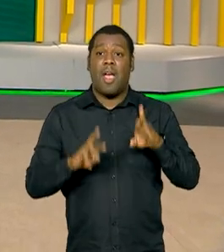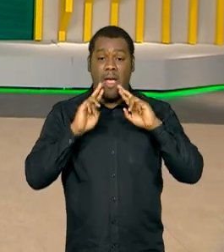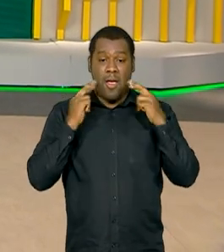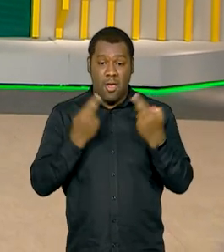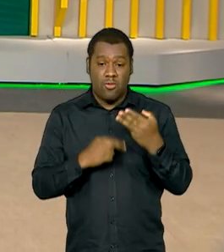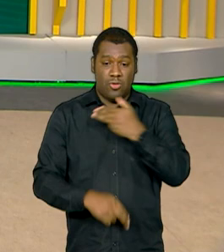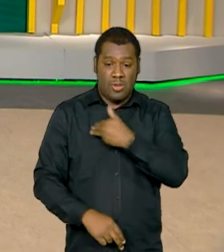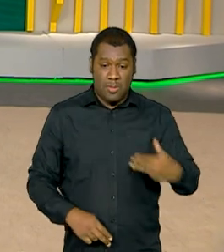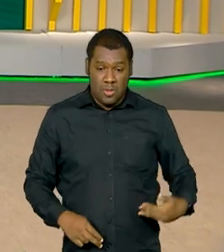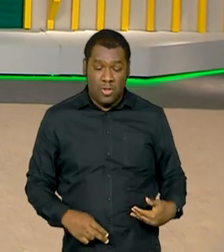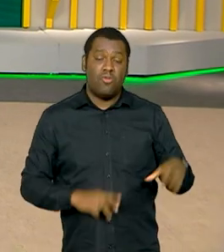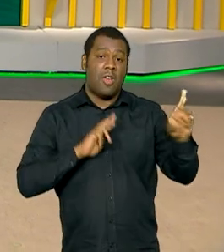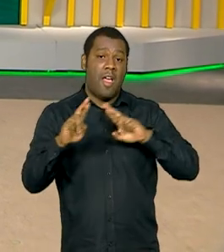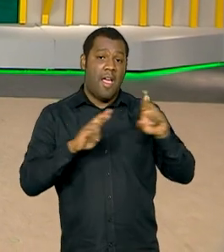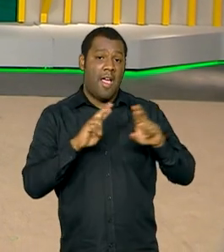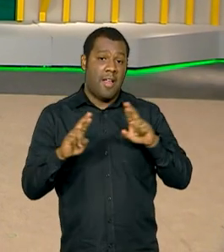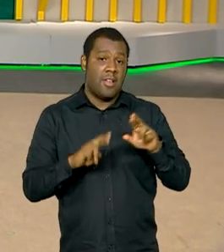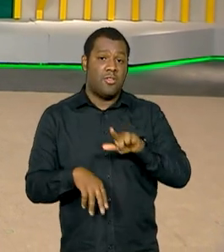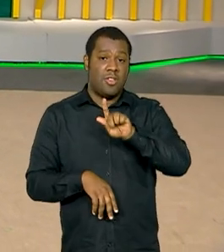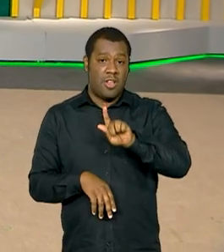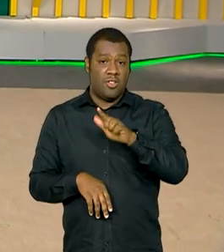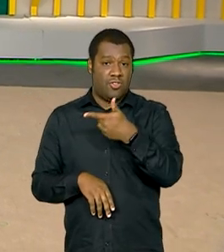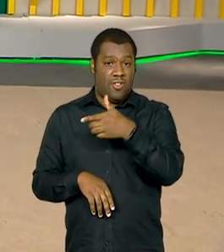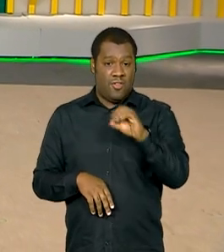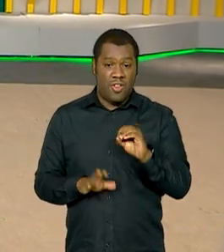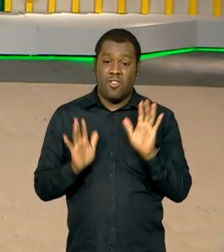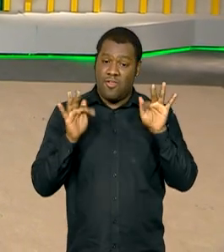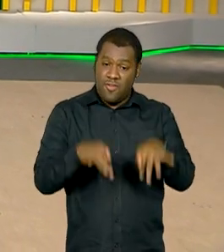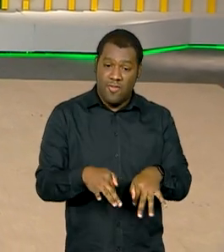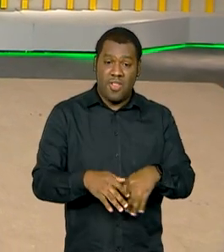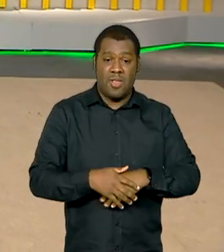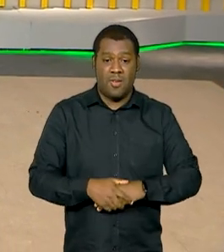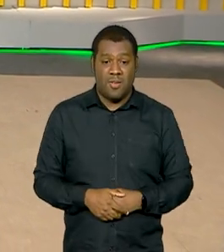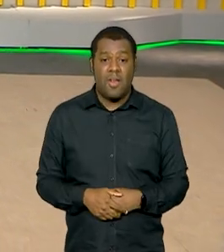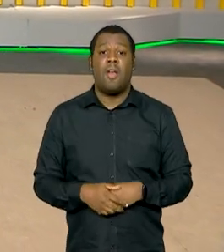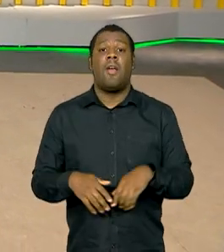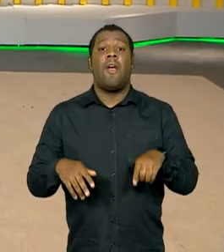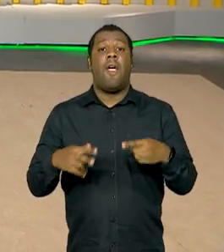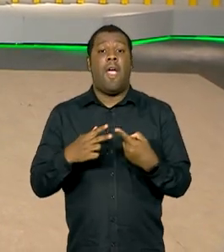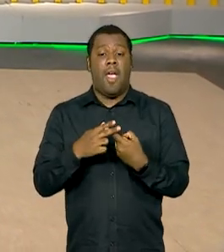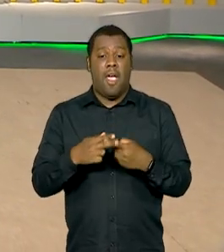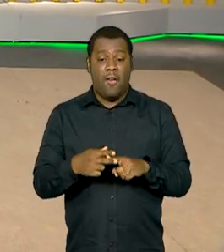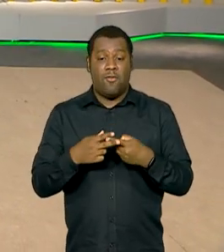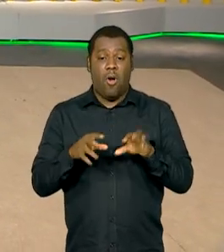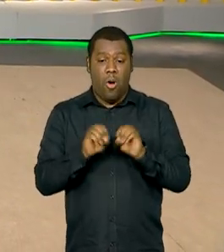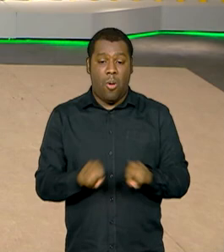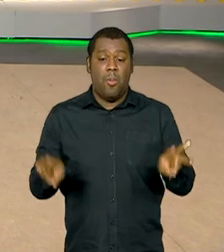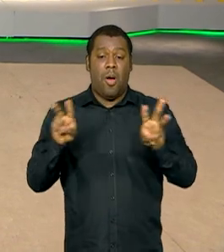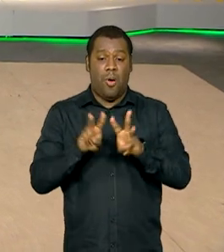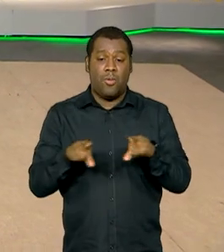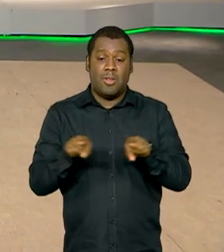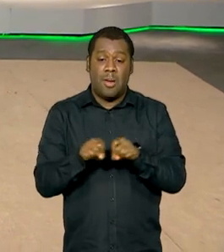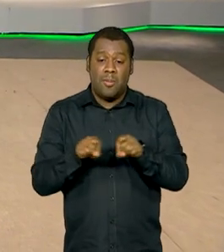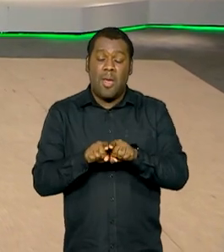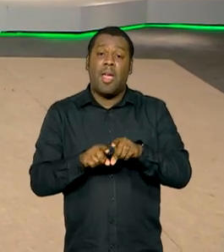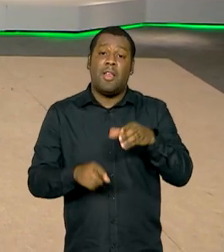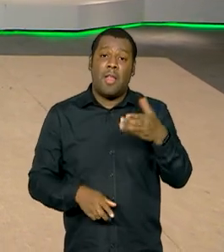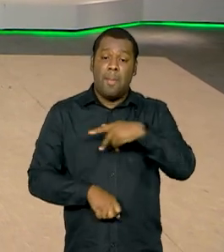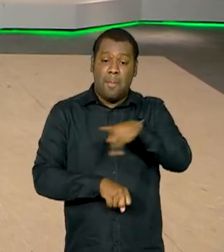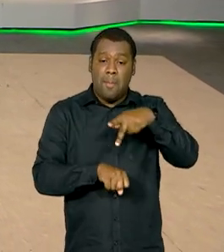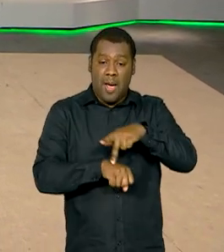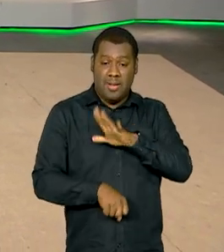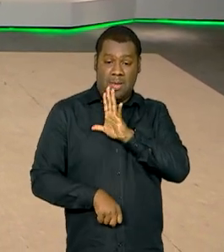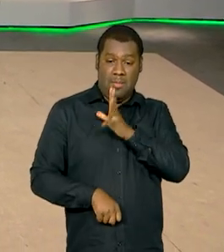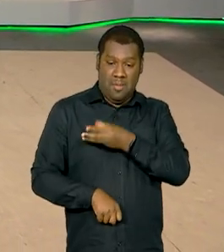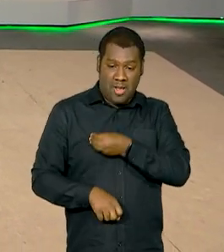ministros de Relações Exteriores do G20 no Rio de Janeiro. Reforma da ONU e criação de um Estado palestino independente